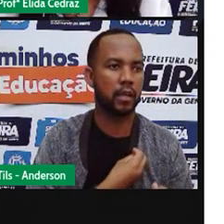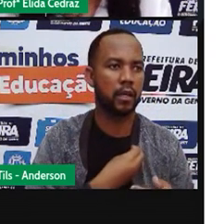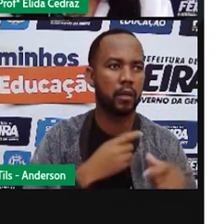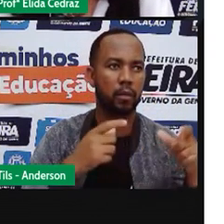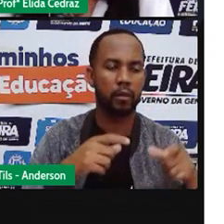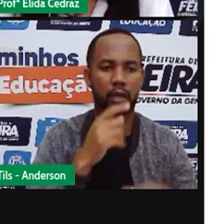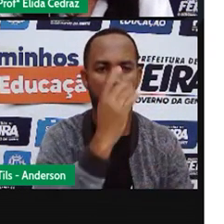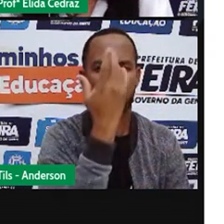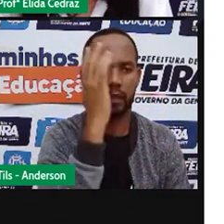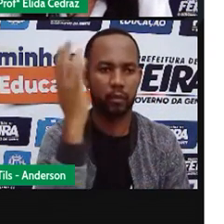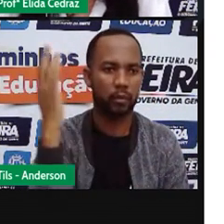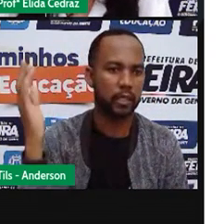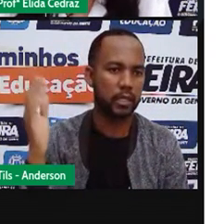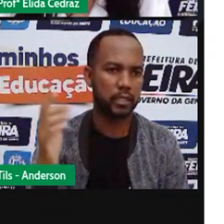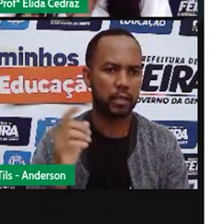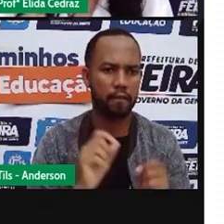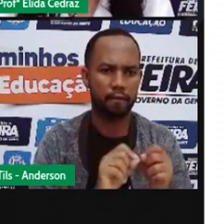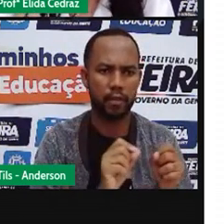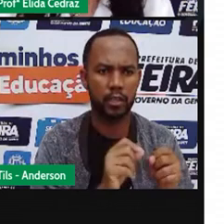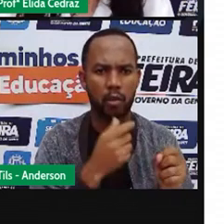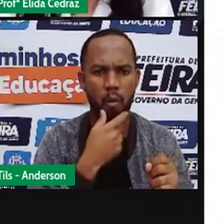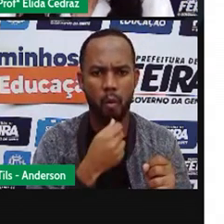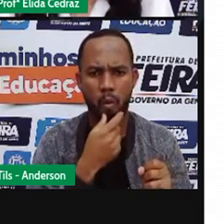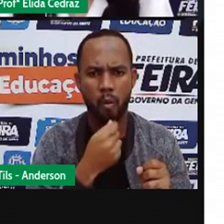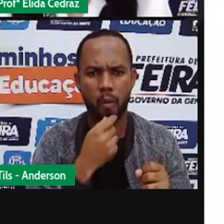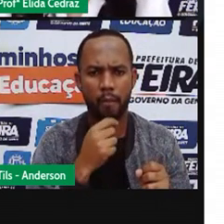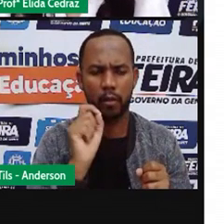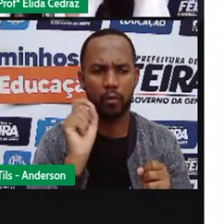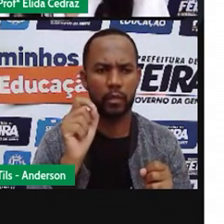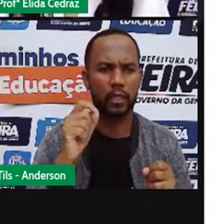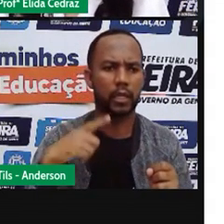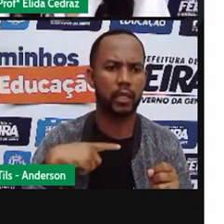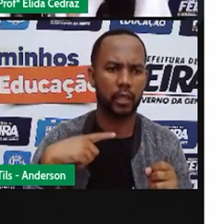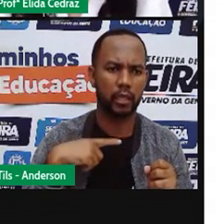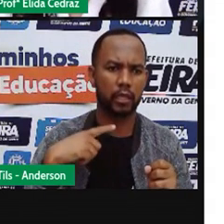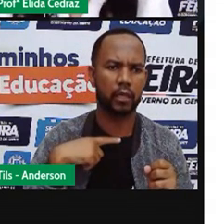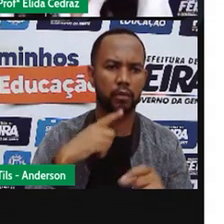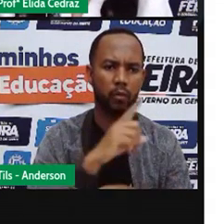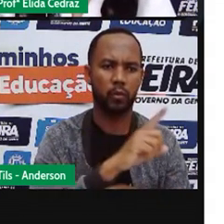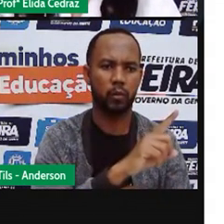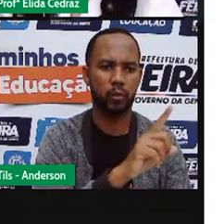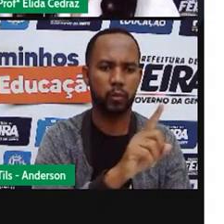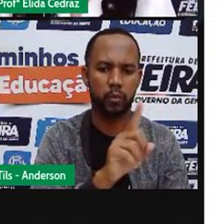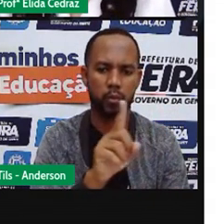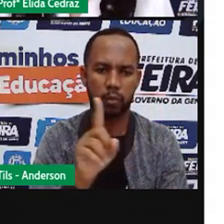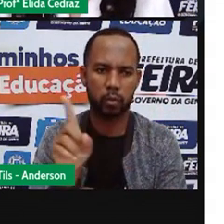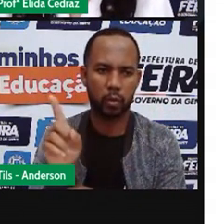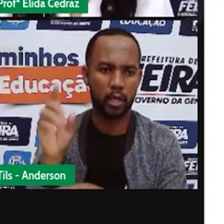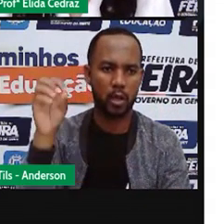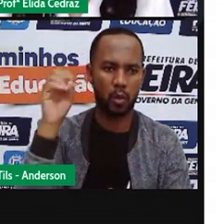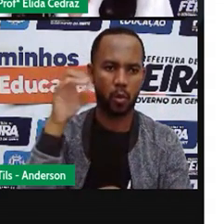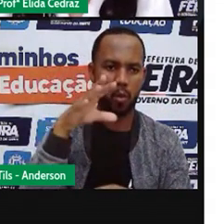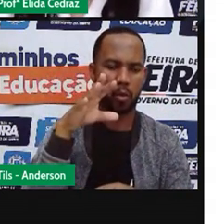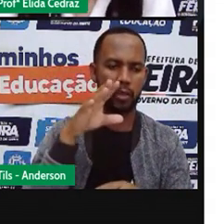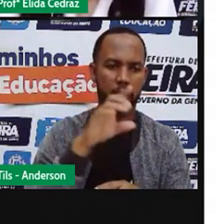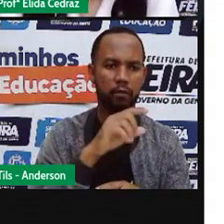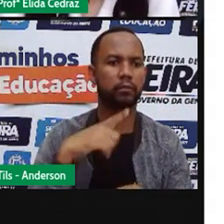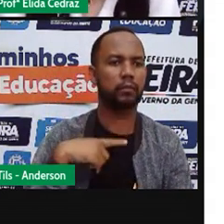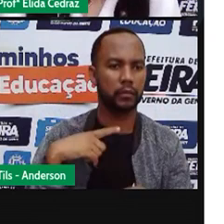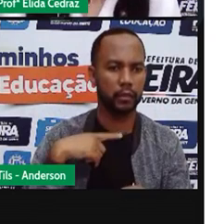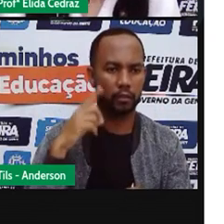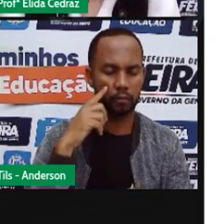construído pelo homem, projeta uma sombra quando recebe uma fonte de luz,